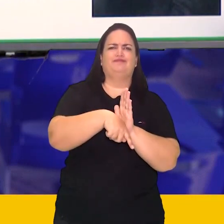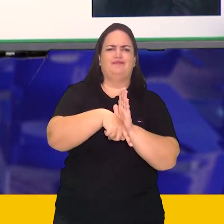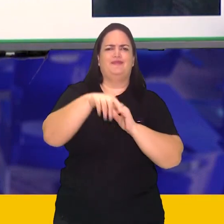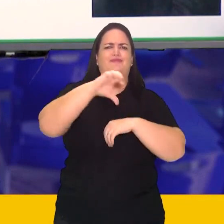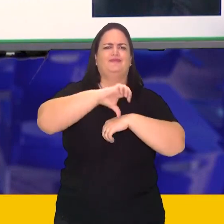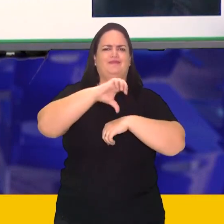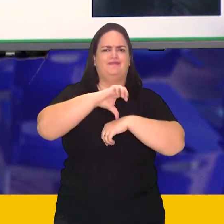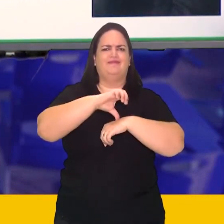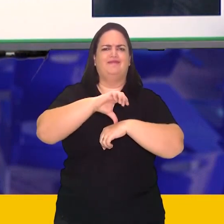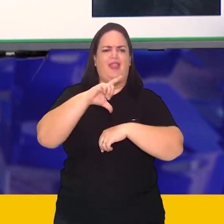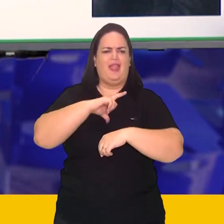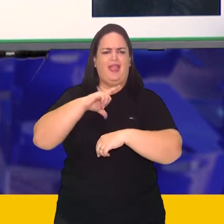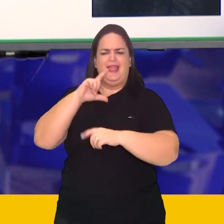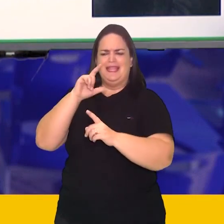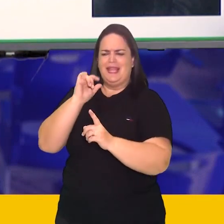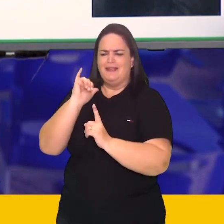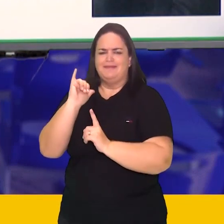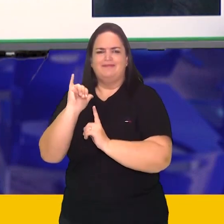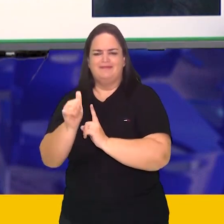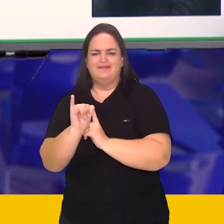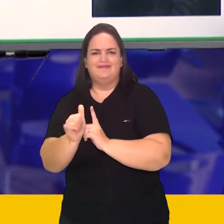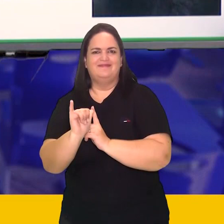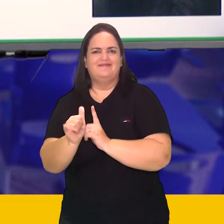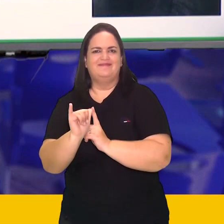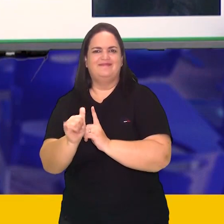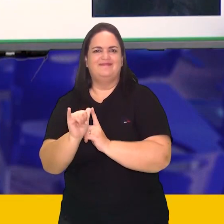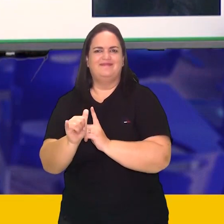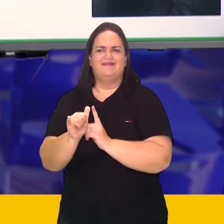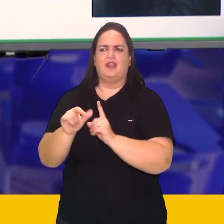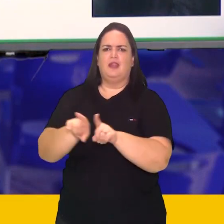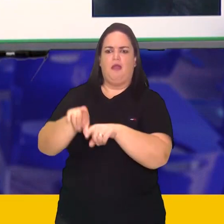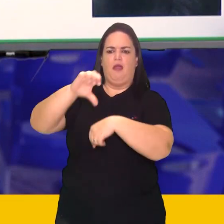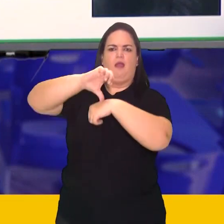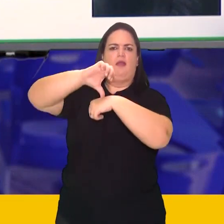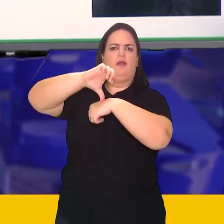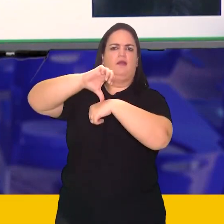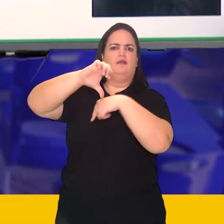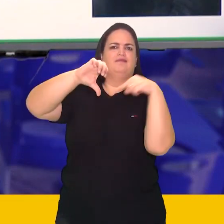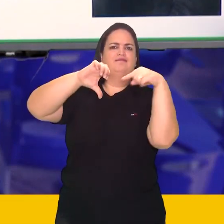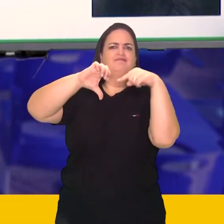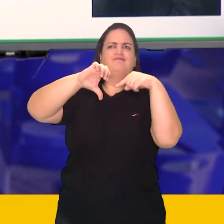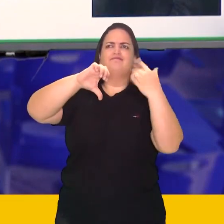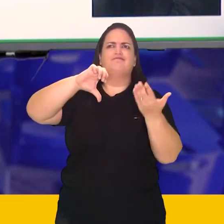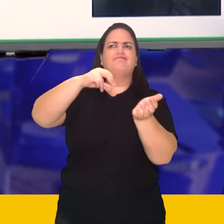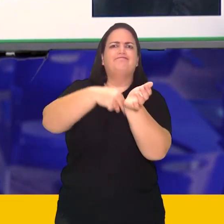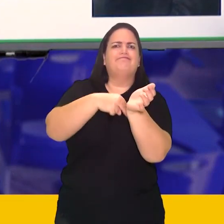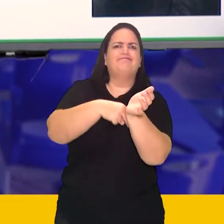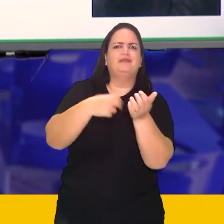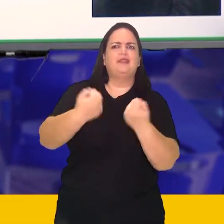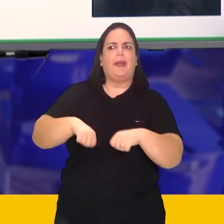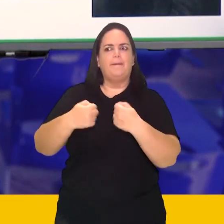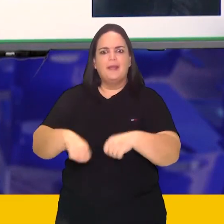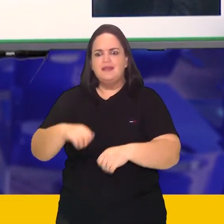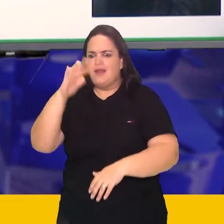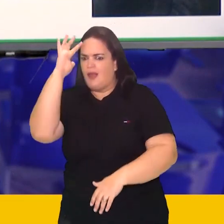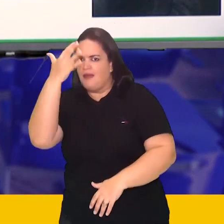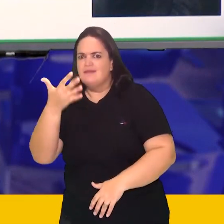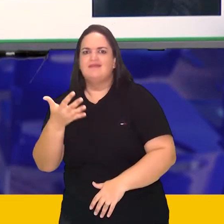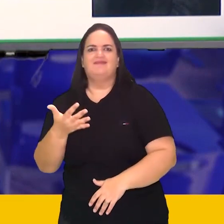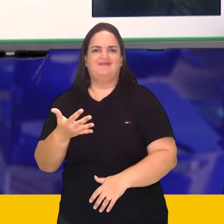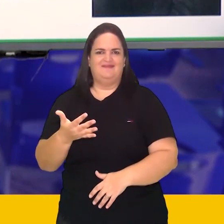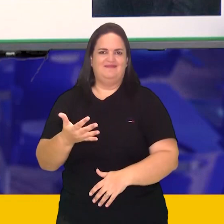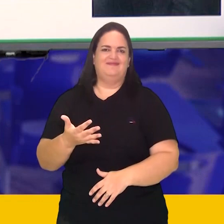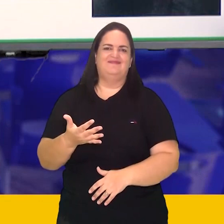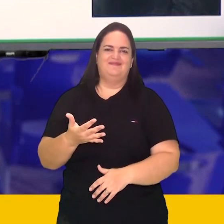ponto central, como ponto de partida, um enigma. Eu preciso ter um mistério que precisa ser resolvido.